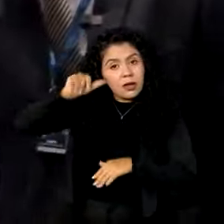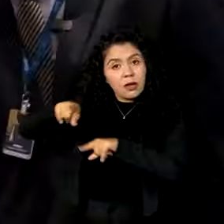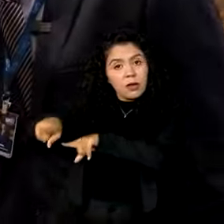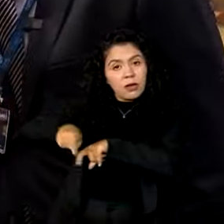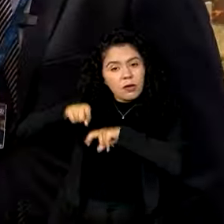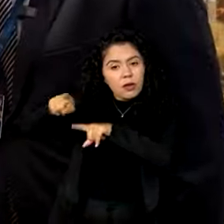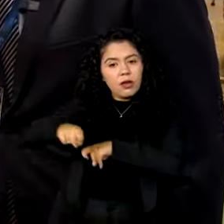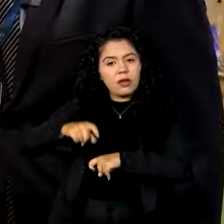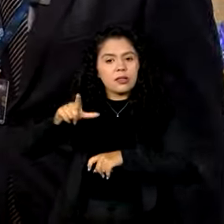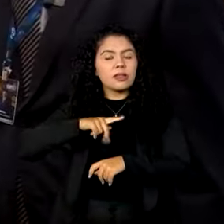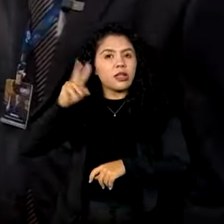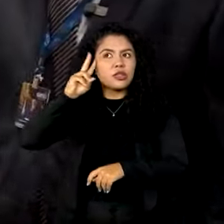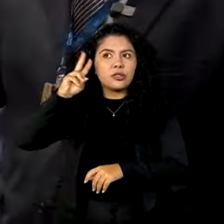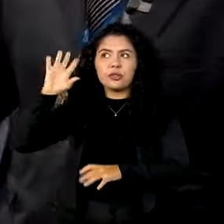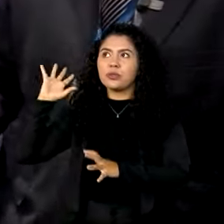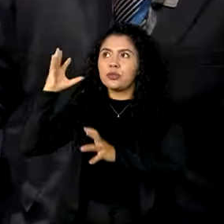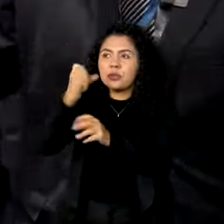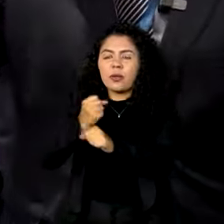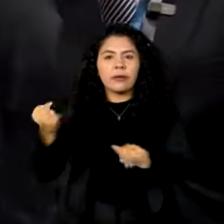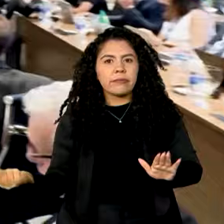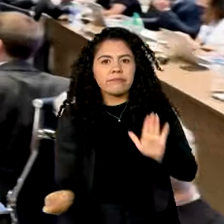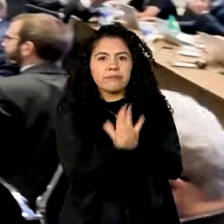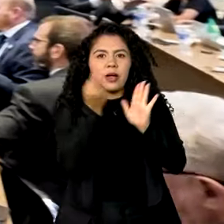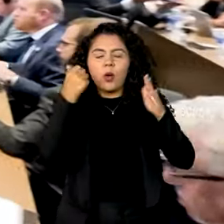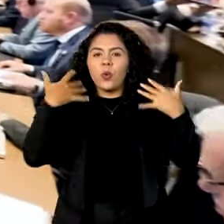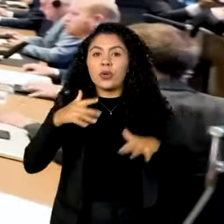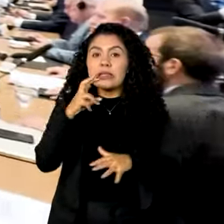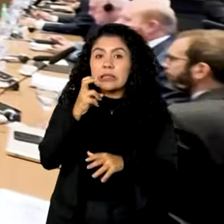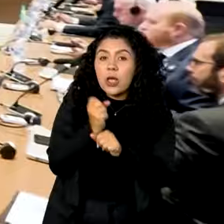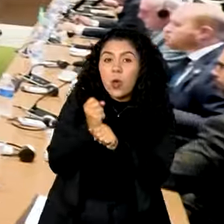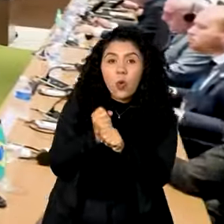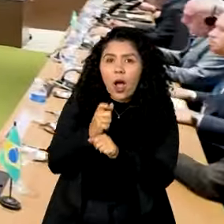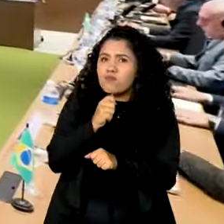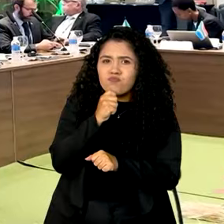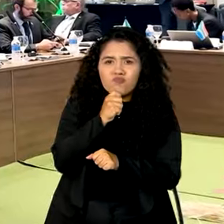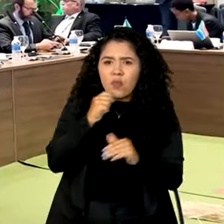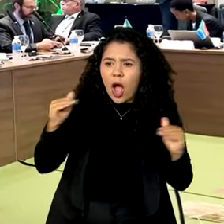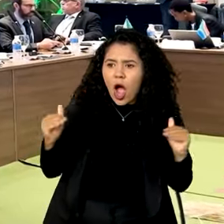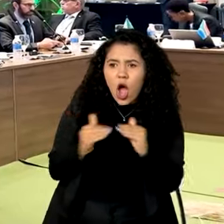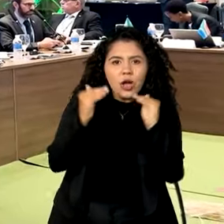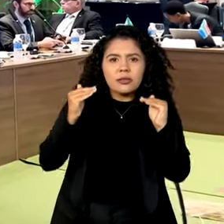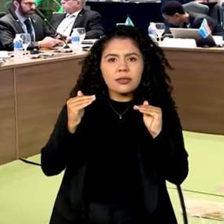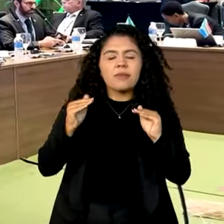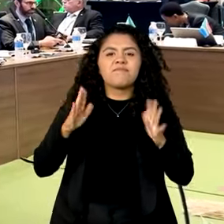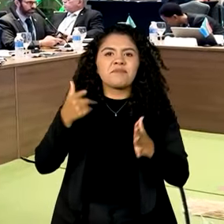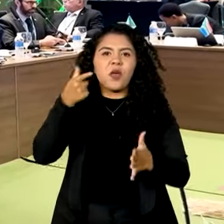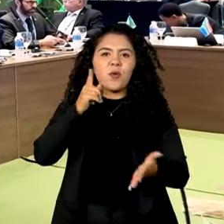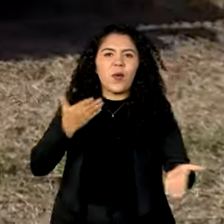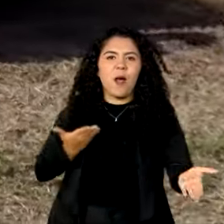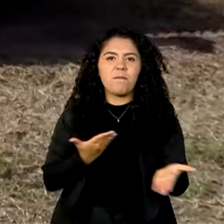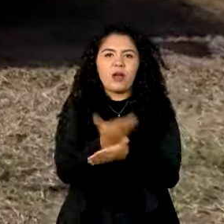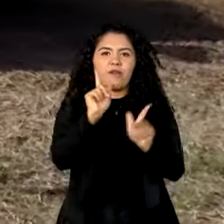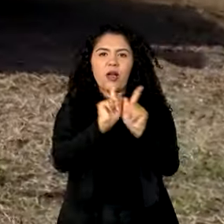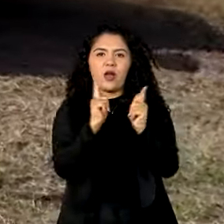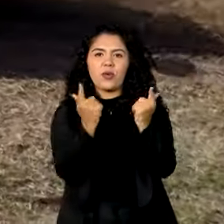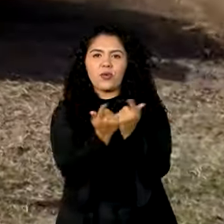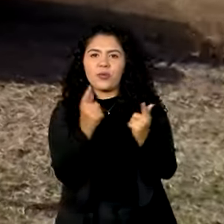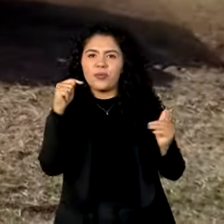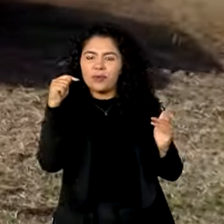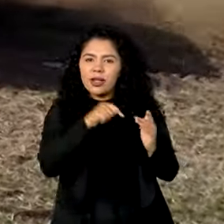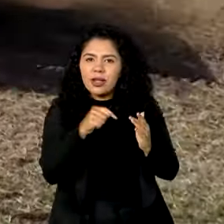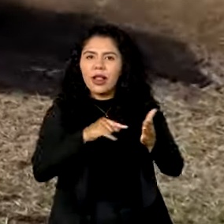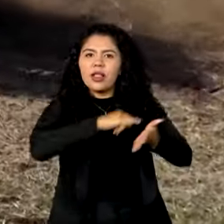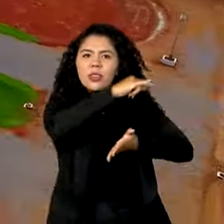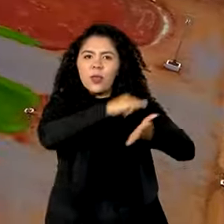histórica. Após 5 anos sem consenso, o Grupo de Trabalho conseguiu aprovar uma declaração que defende